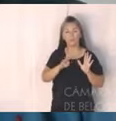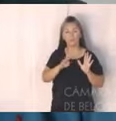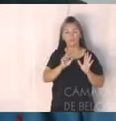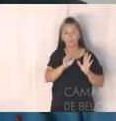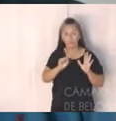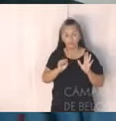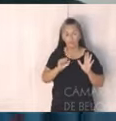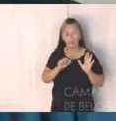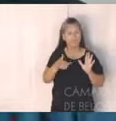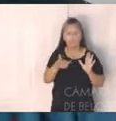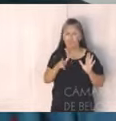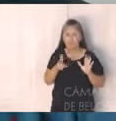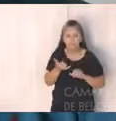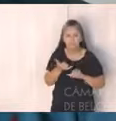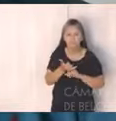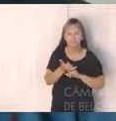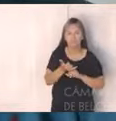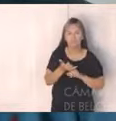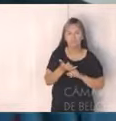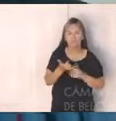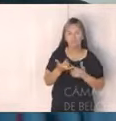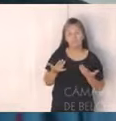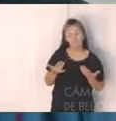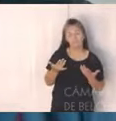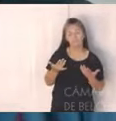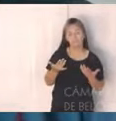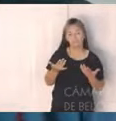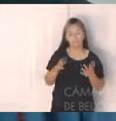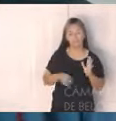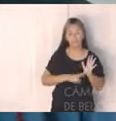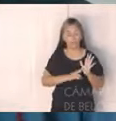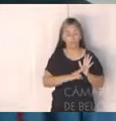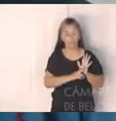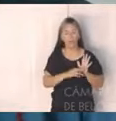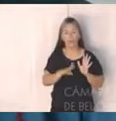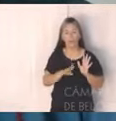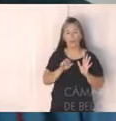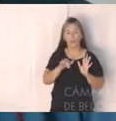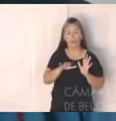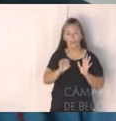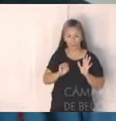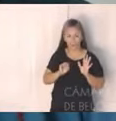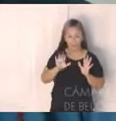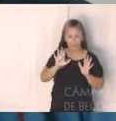Vereador Pedro se encontra. Também não se encontra. Vereador Bruno Miranda presente.